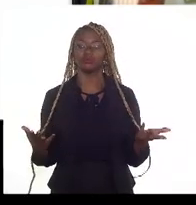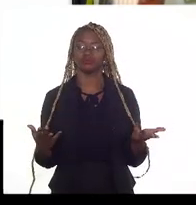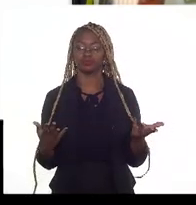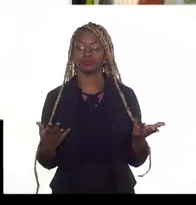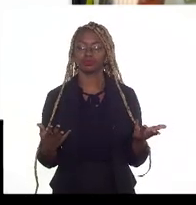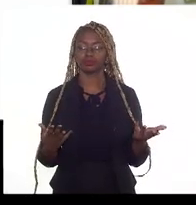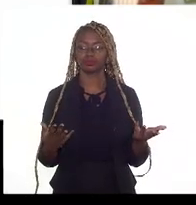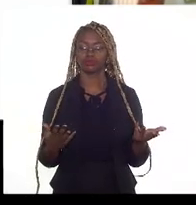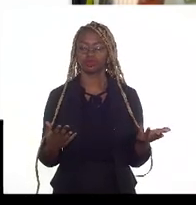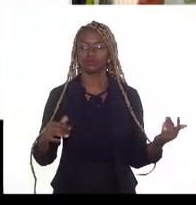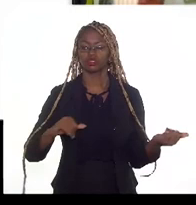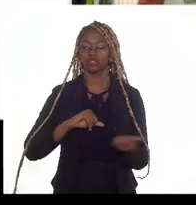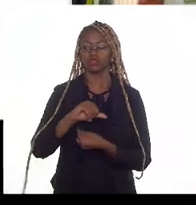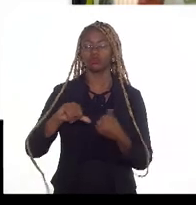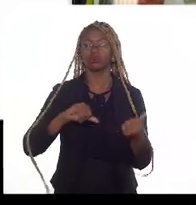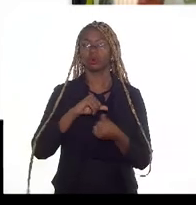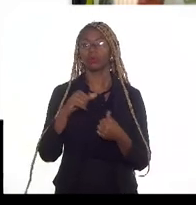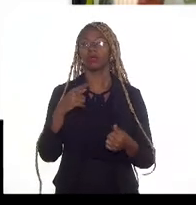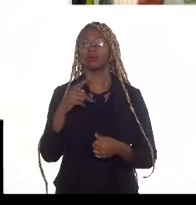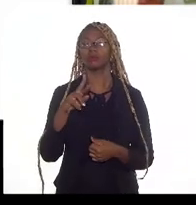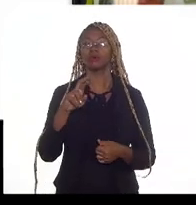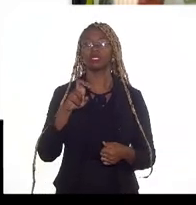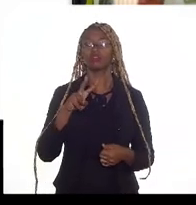ganho da reforma da Previdência.